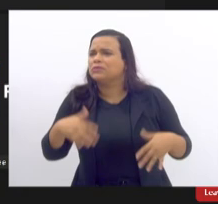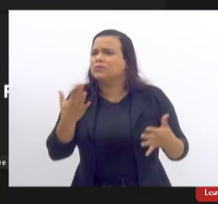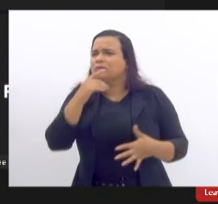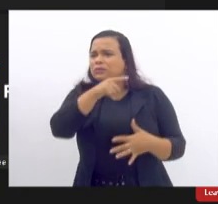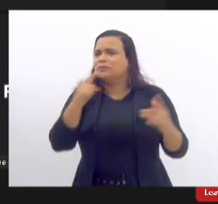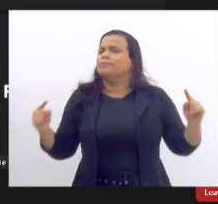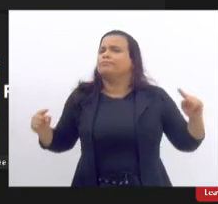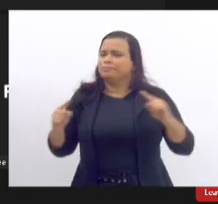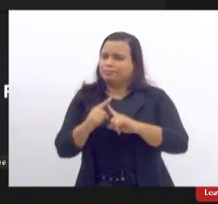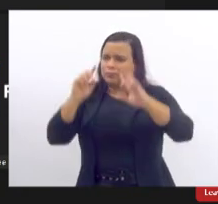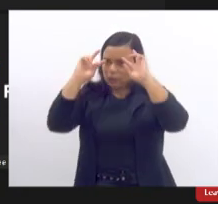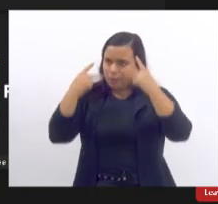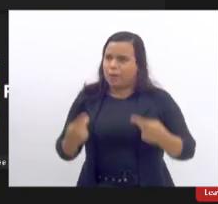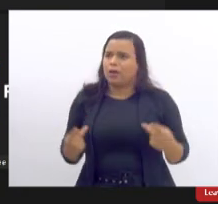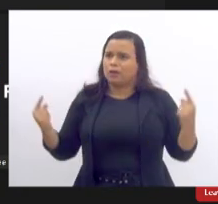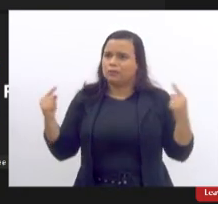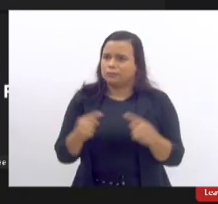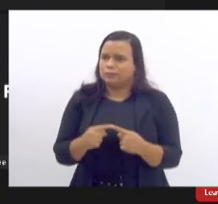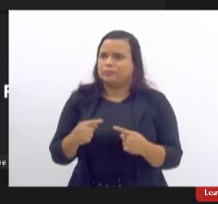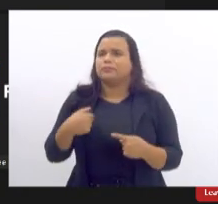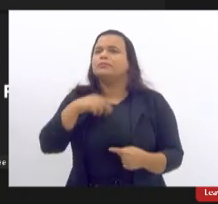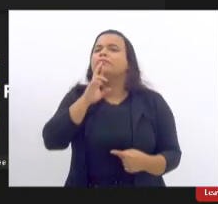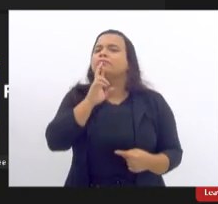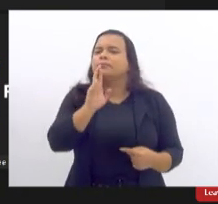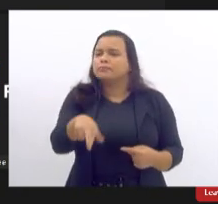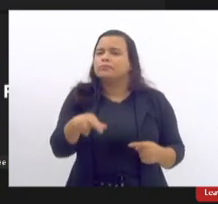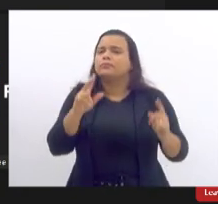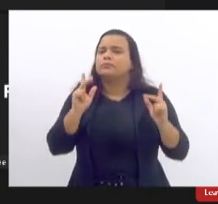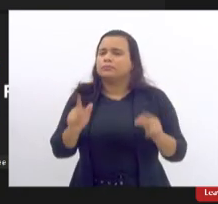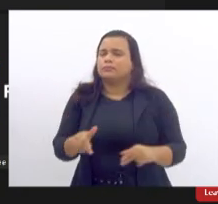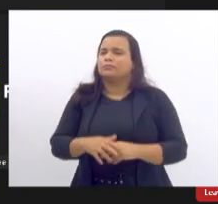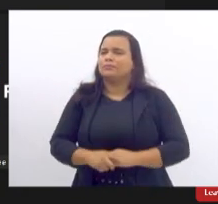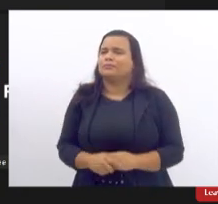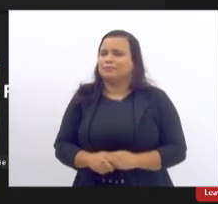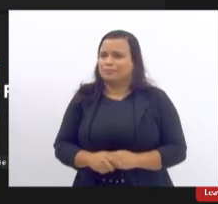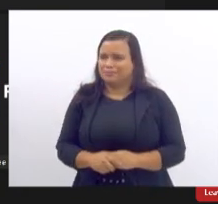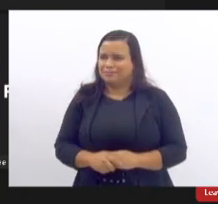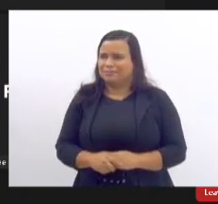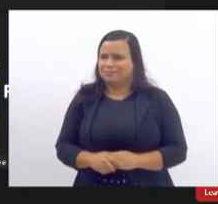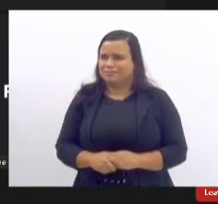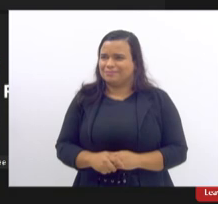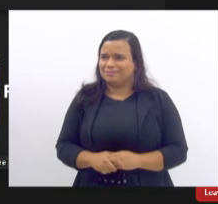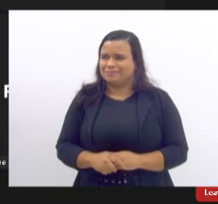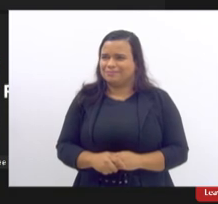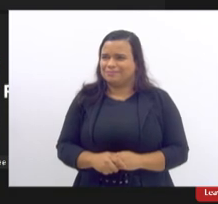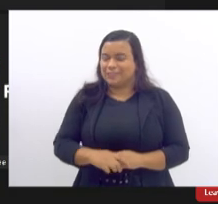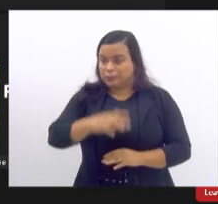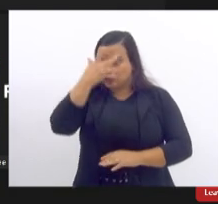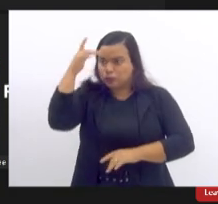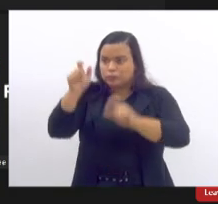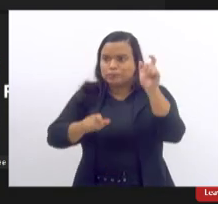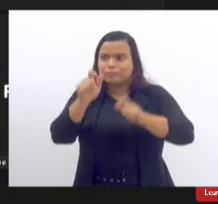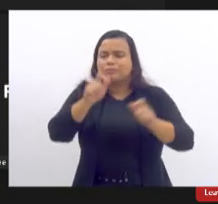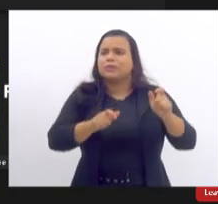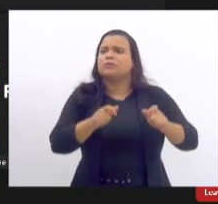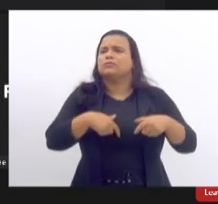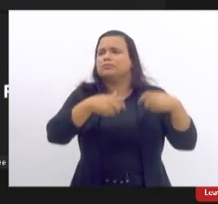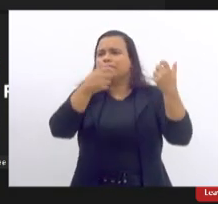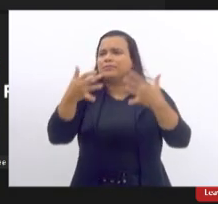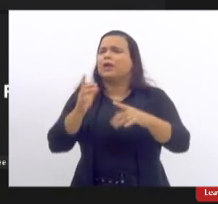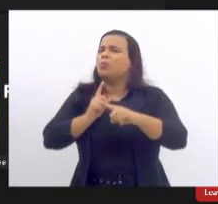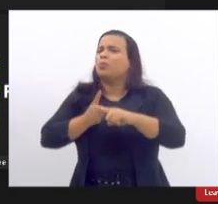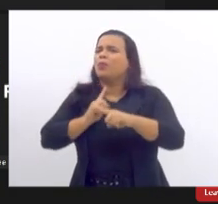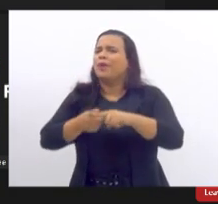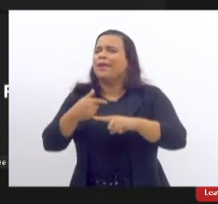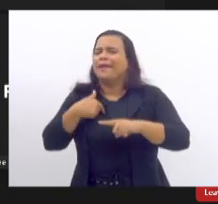humanidade é como eu respondo as pessoas que se interrogam por que eu acabo atuando em